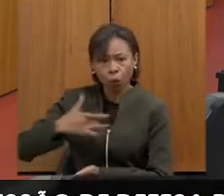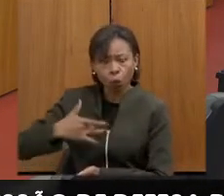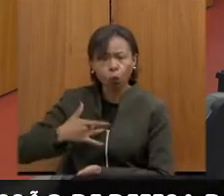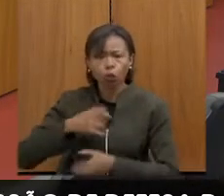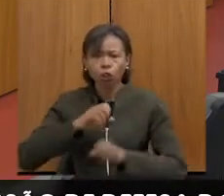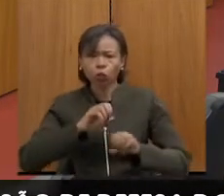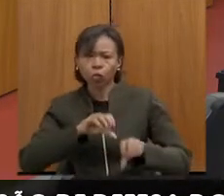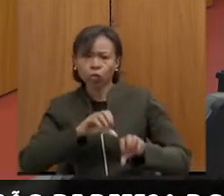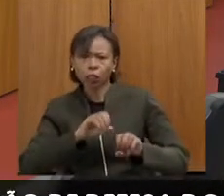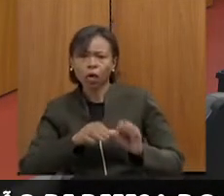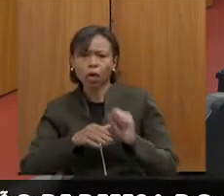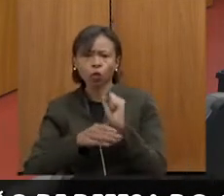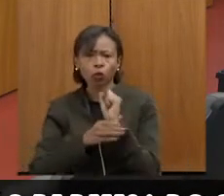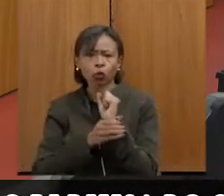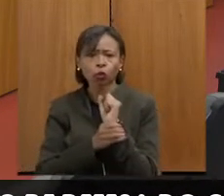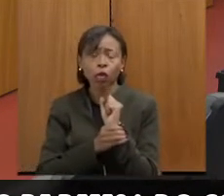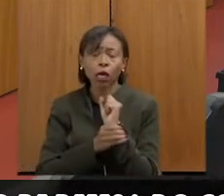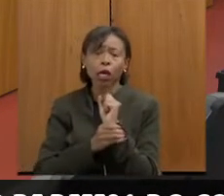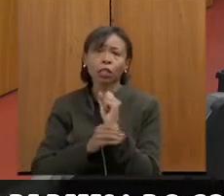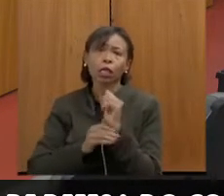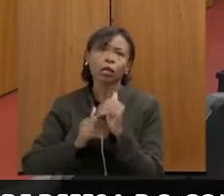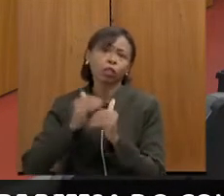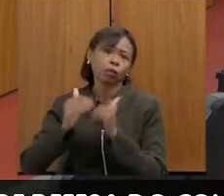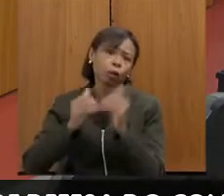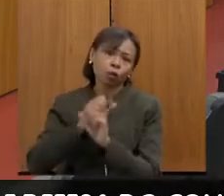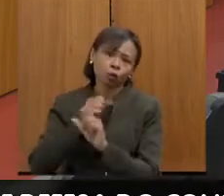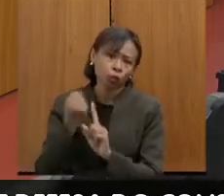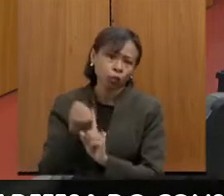segurança, desenvolvimento social, enfim,